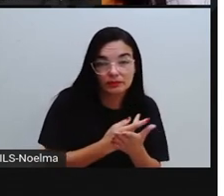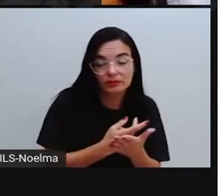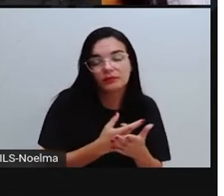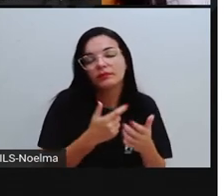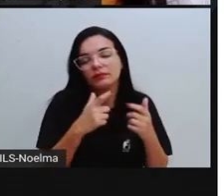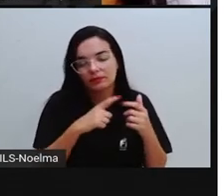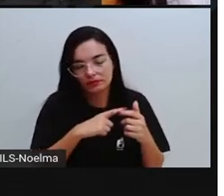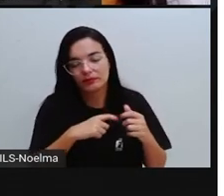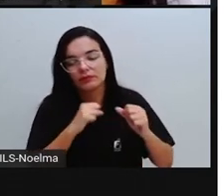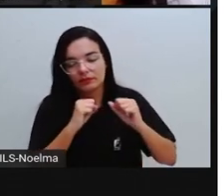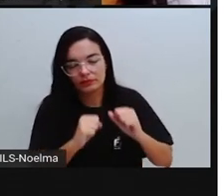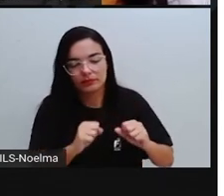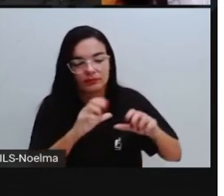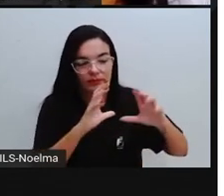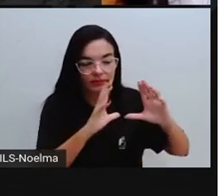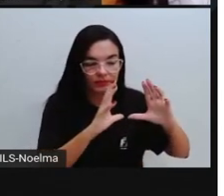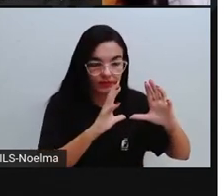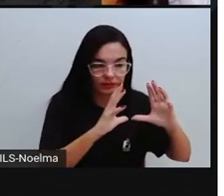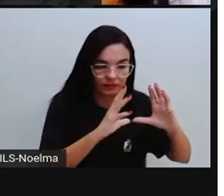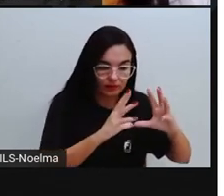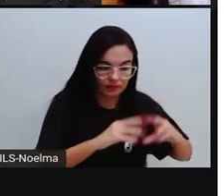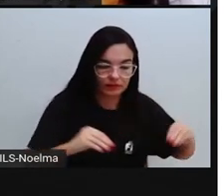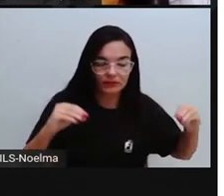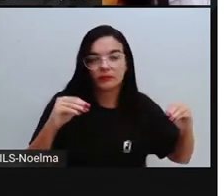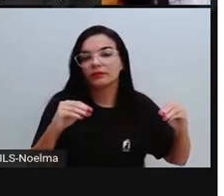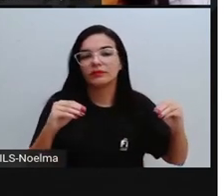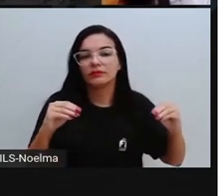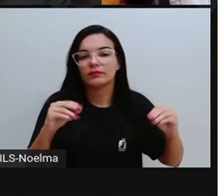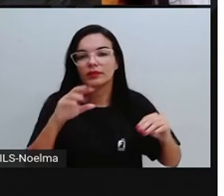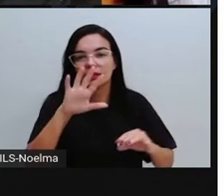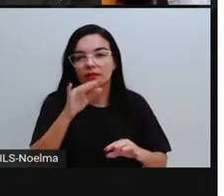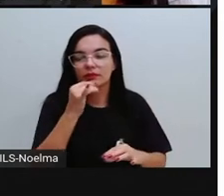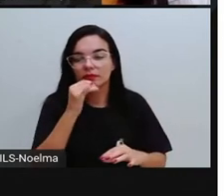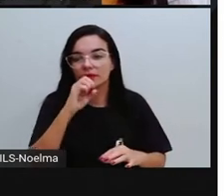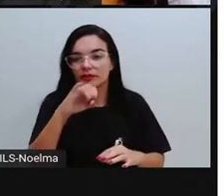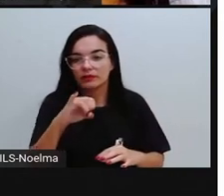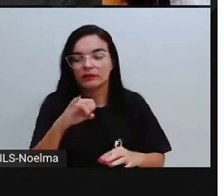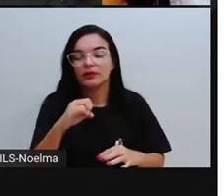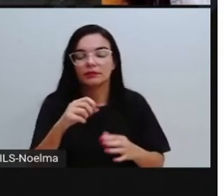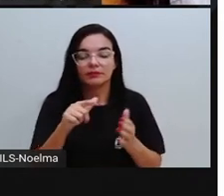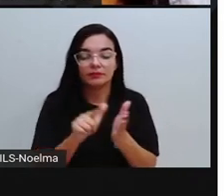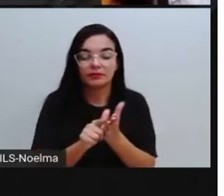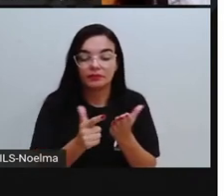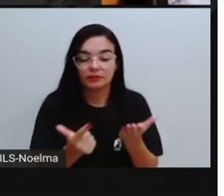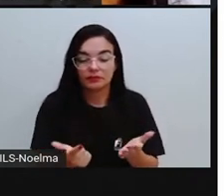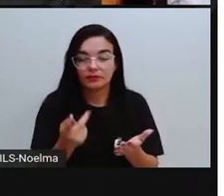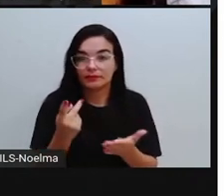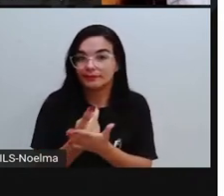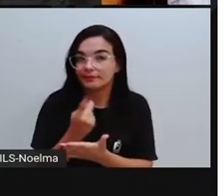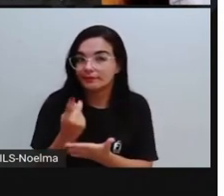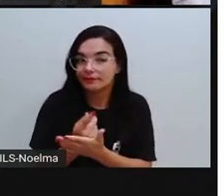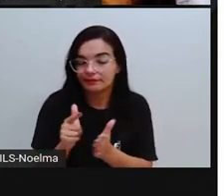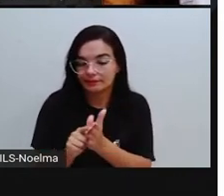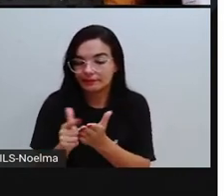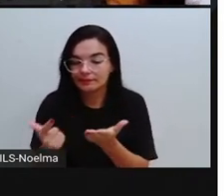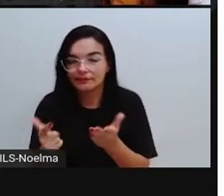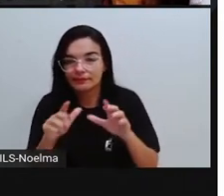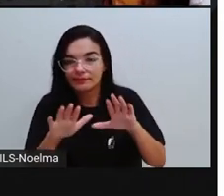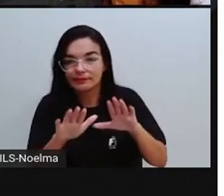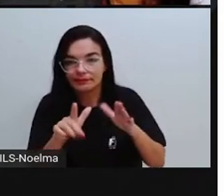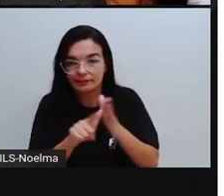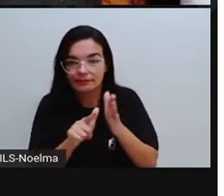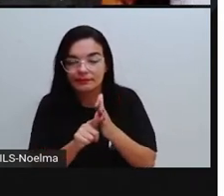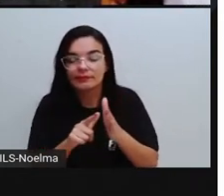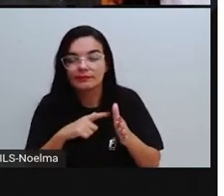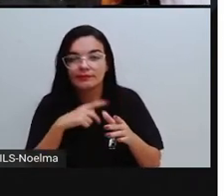tem como editar aquele jornal, então se a notícia estiver errada, vai se propagar, ela foi divulgada de forma errada, vai